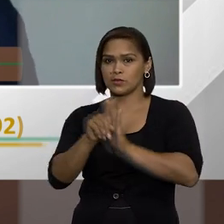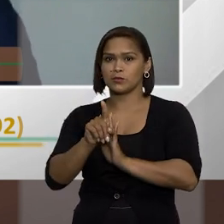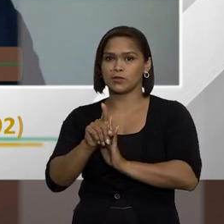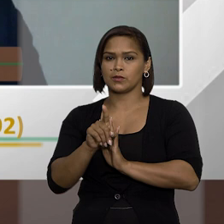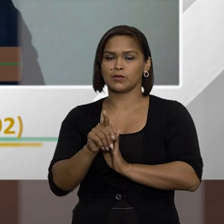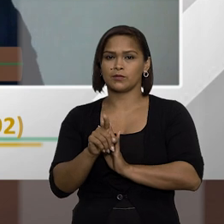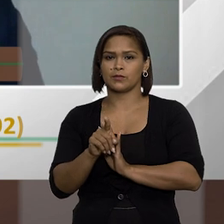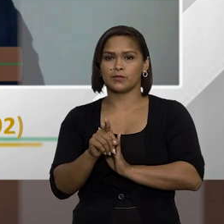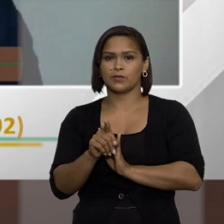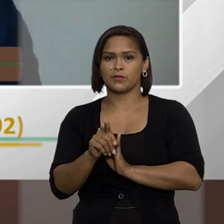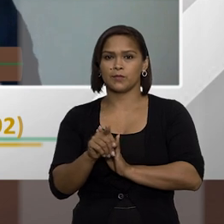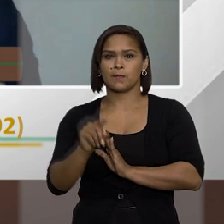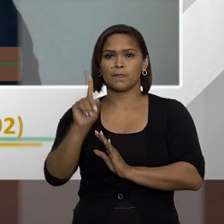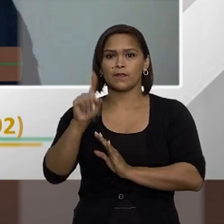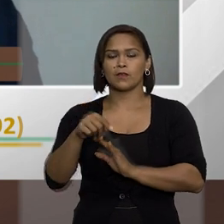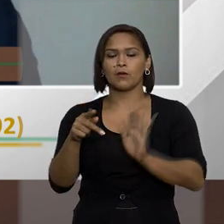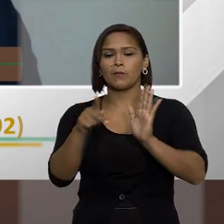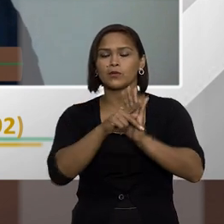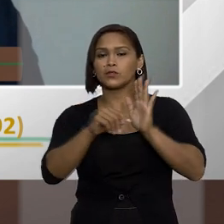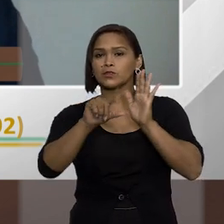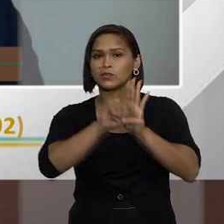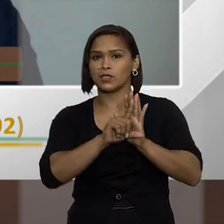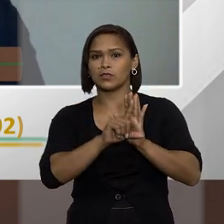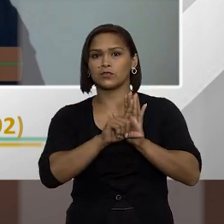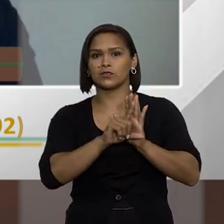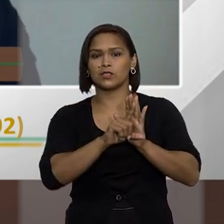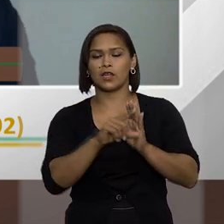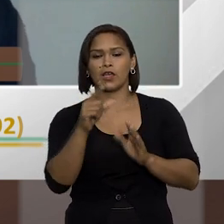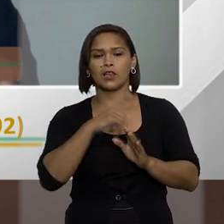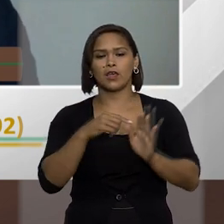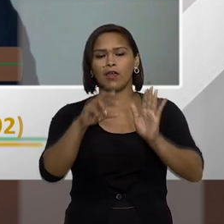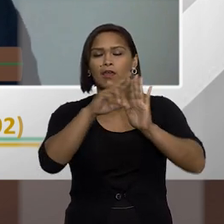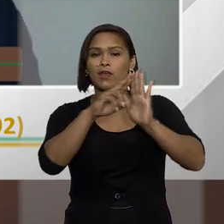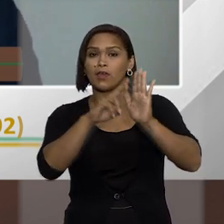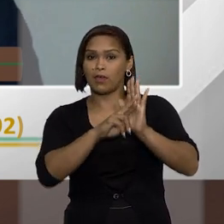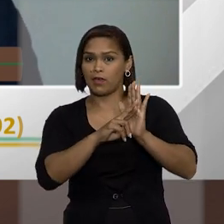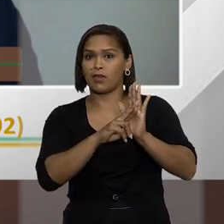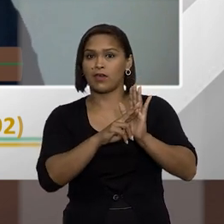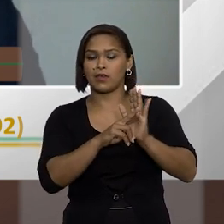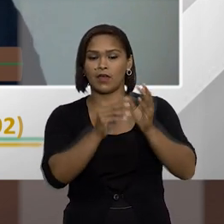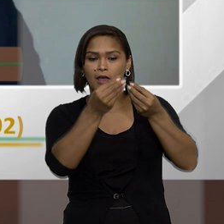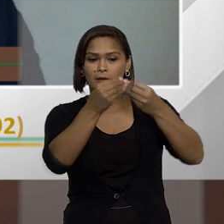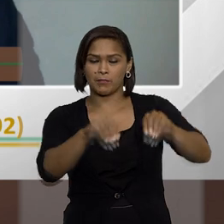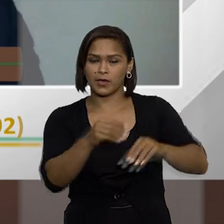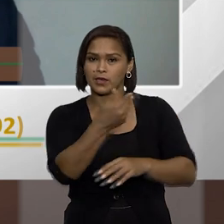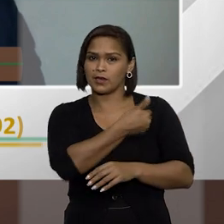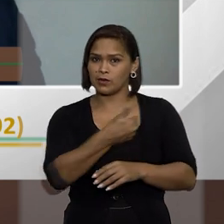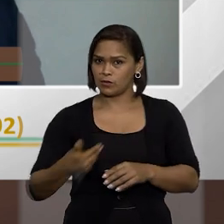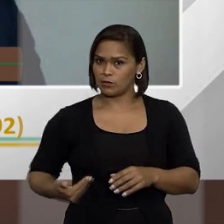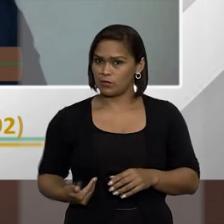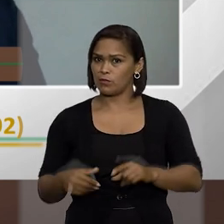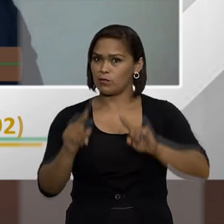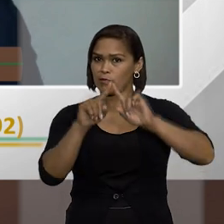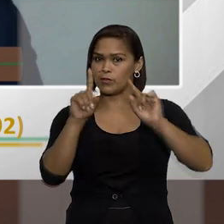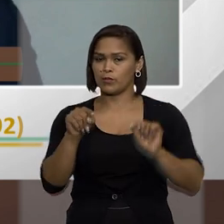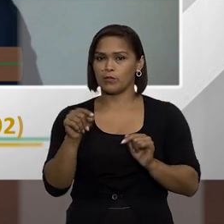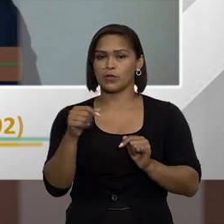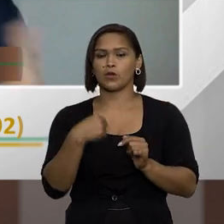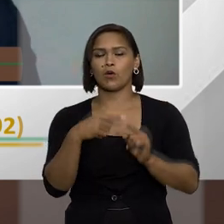que o projeto de lei prevê que em regra a perda da função pública